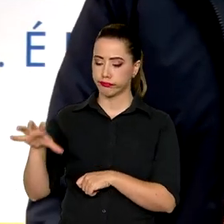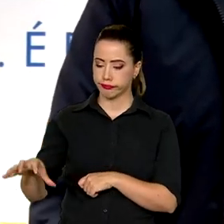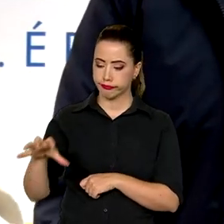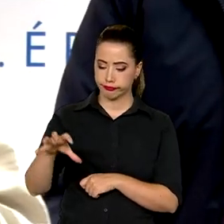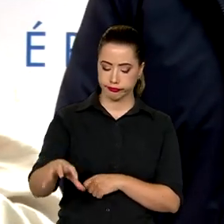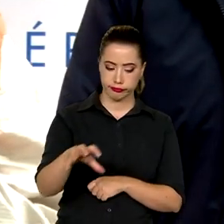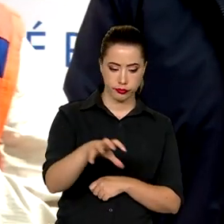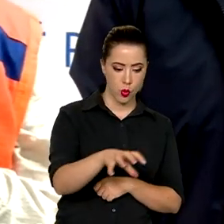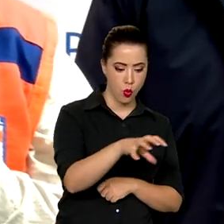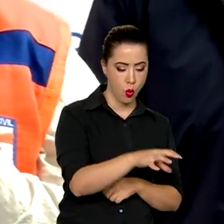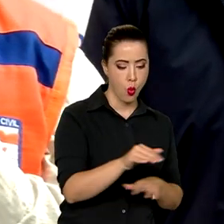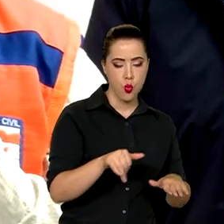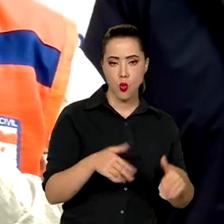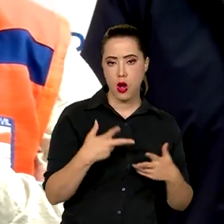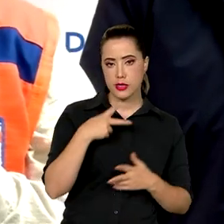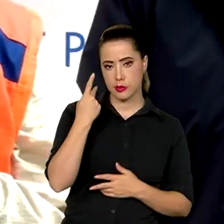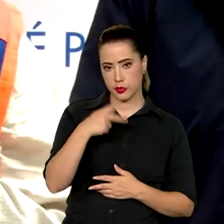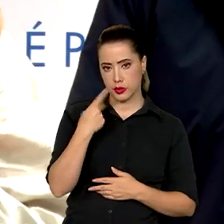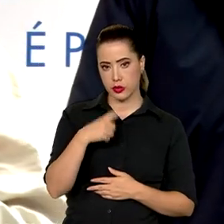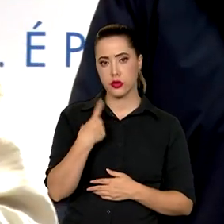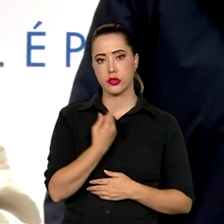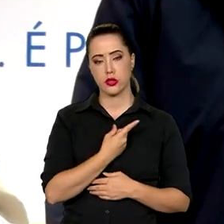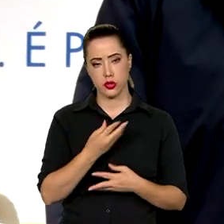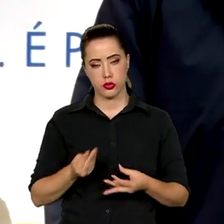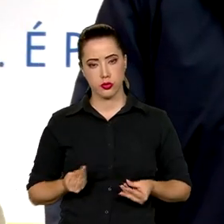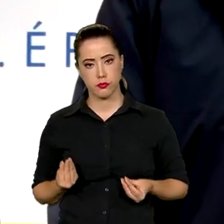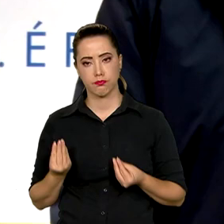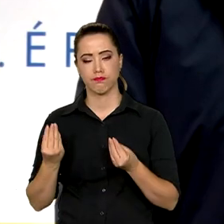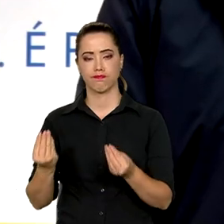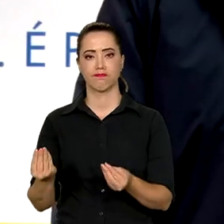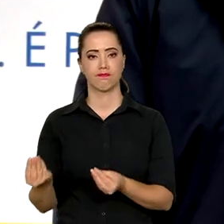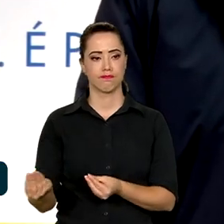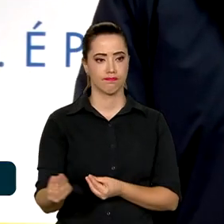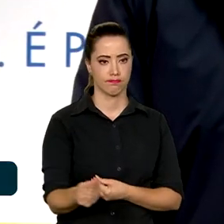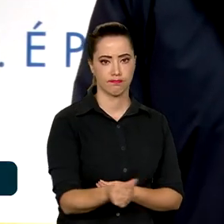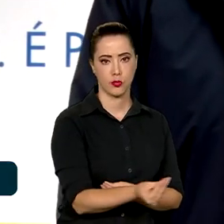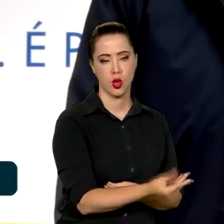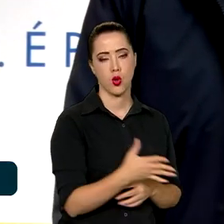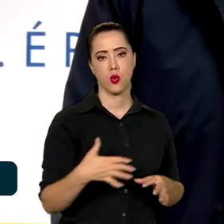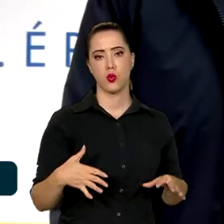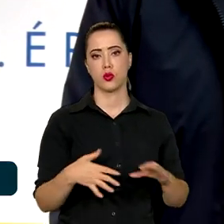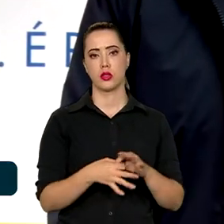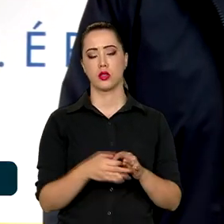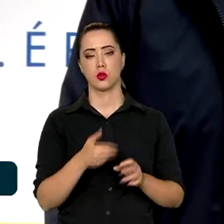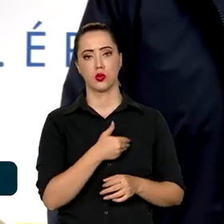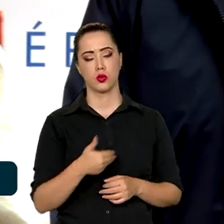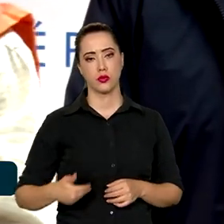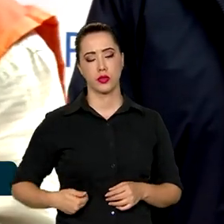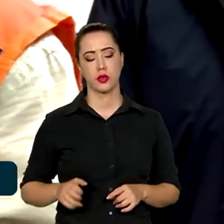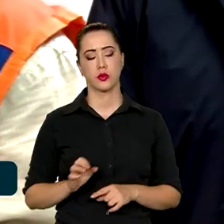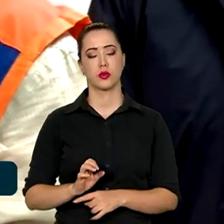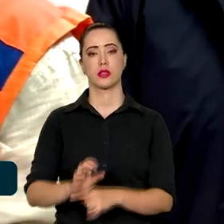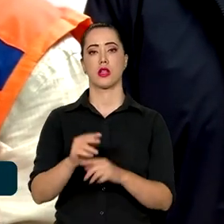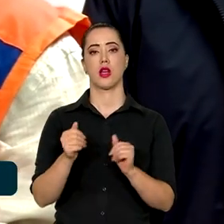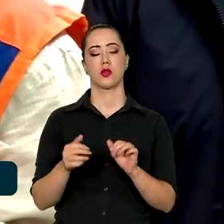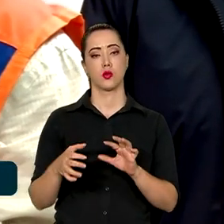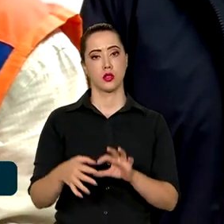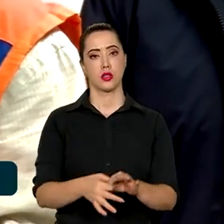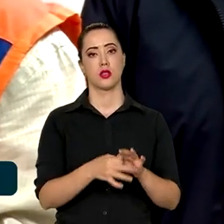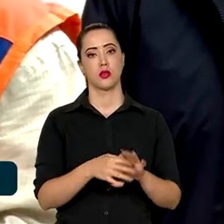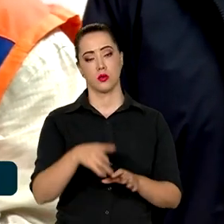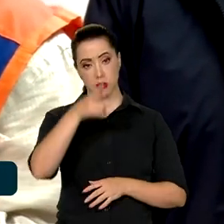políticas públicas que nós estamos implementando em parceria com o governo do Estado e com as prefeituras,